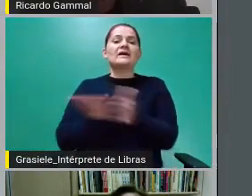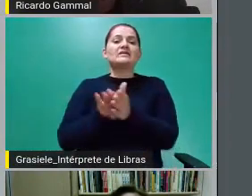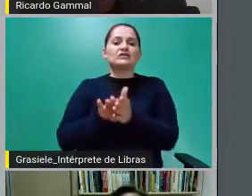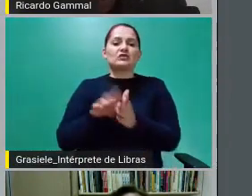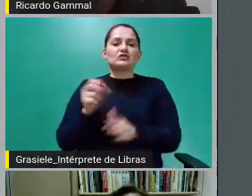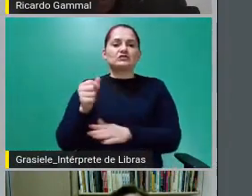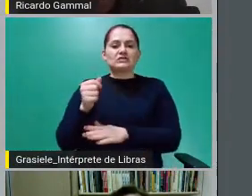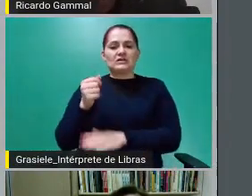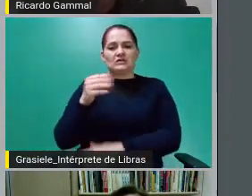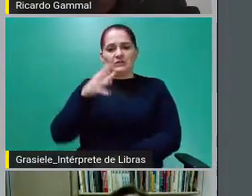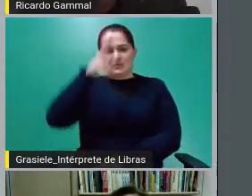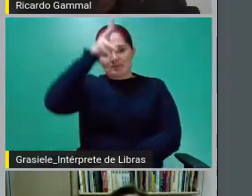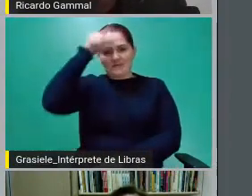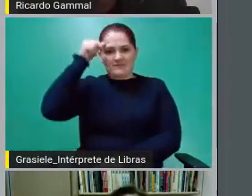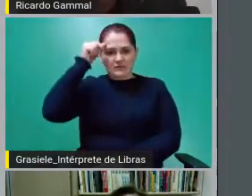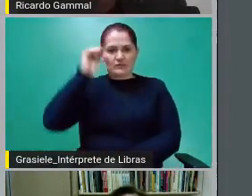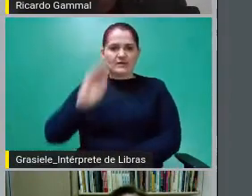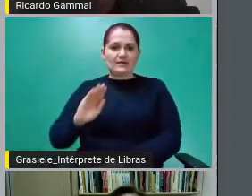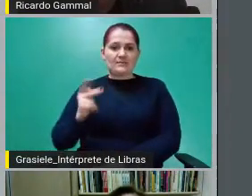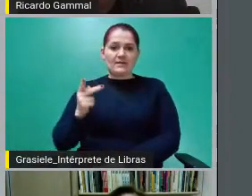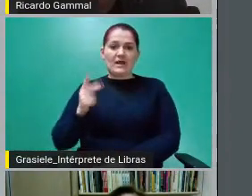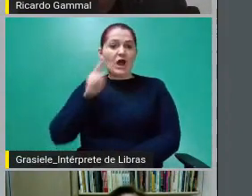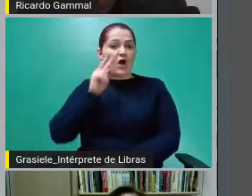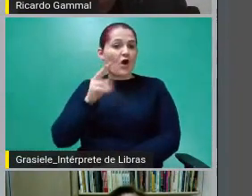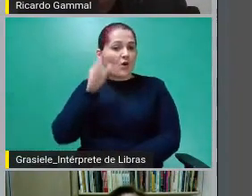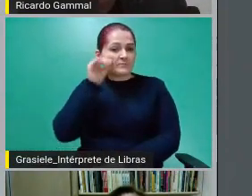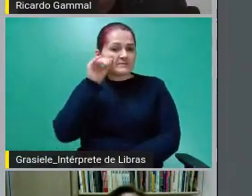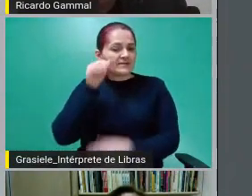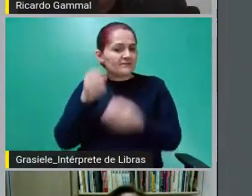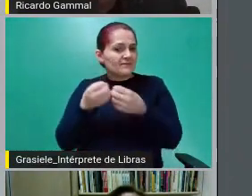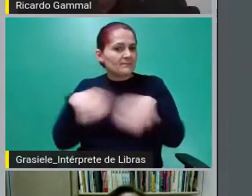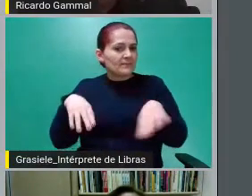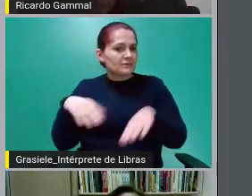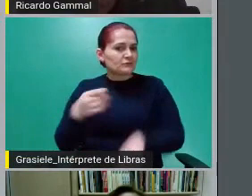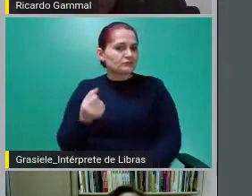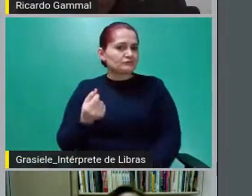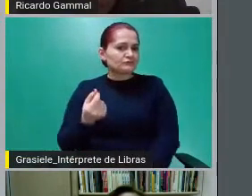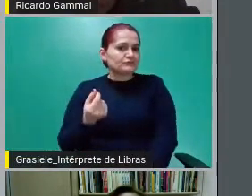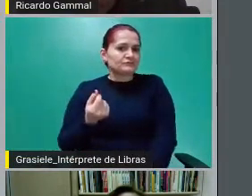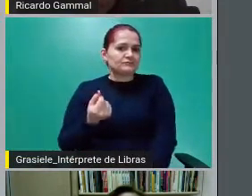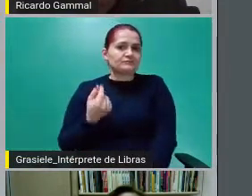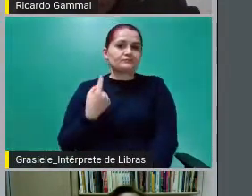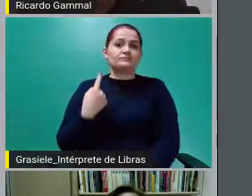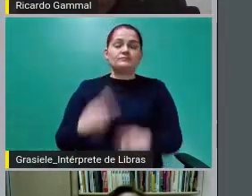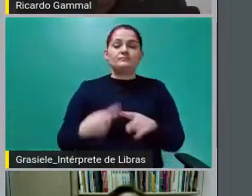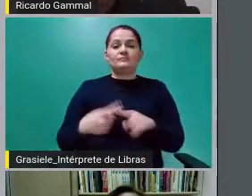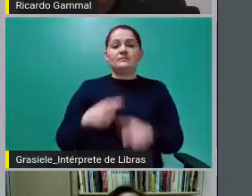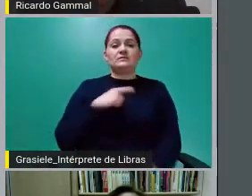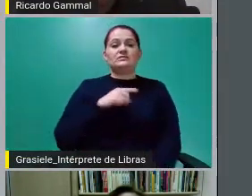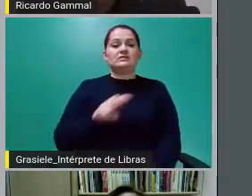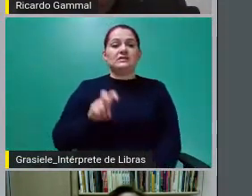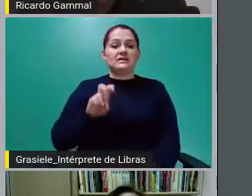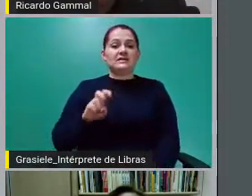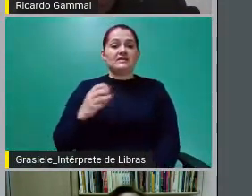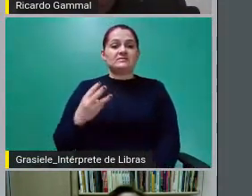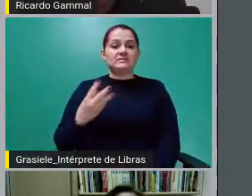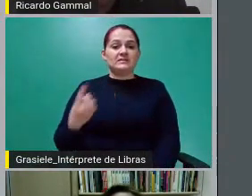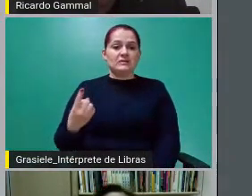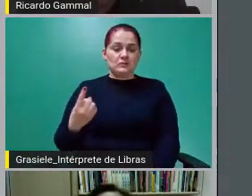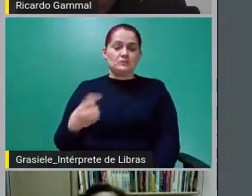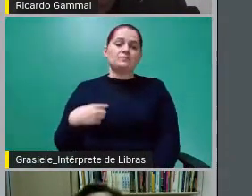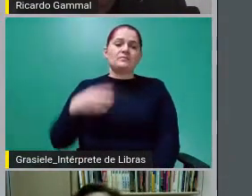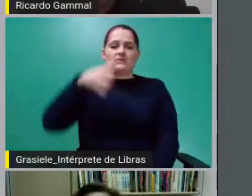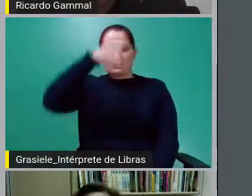Olha o prejuízo, gente. Mais da metade dos 531 o município perdeu nessa